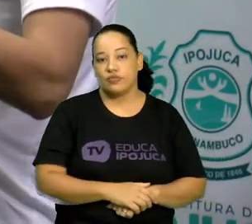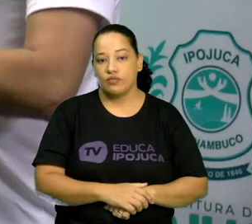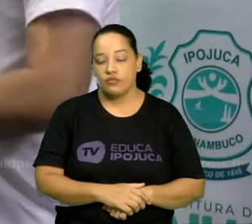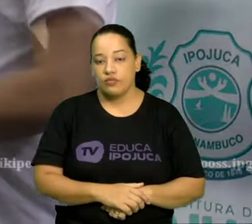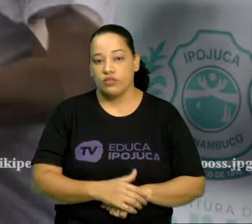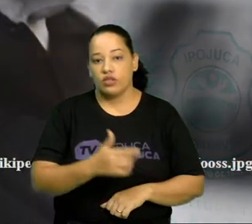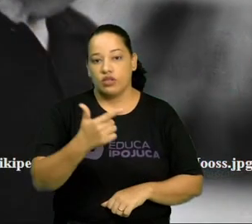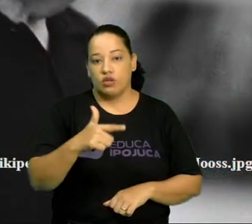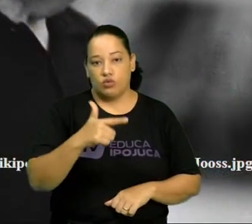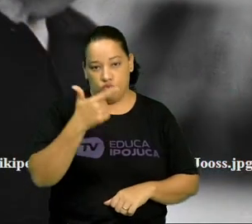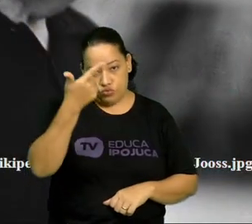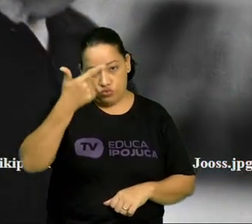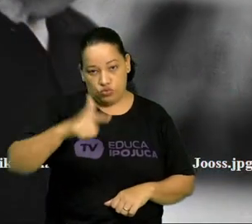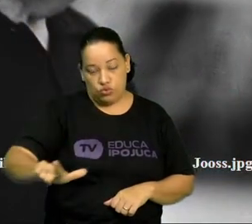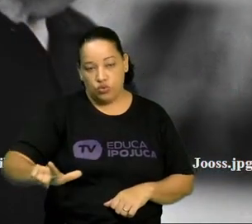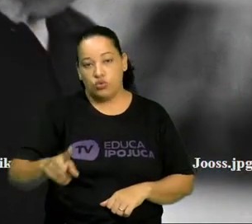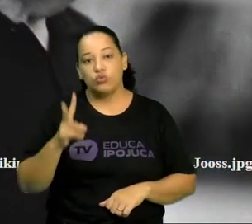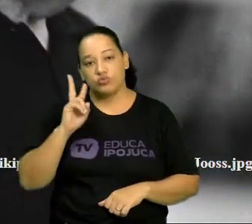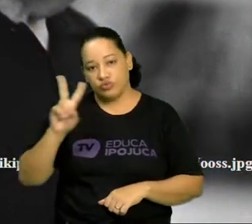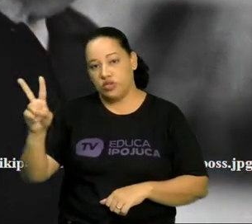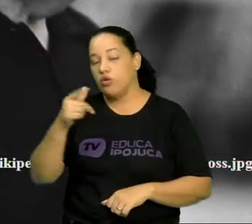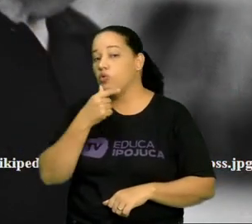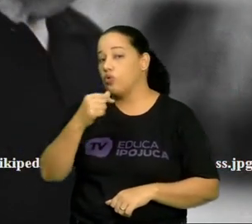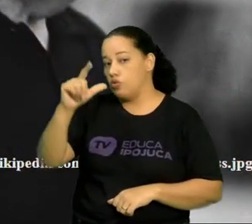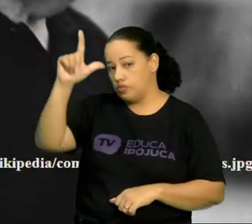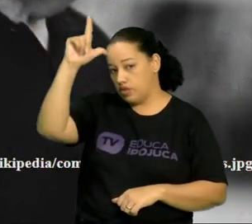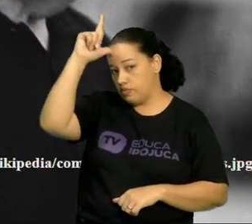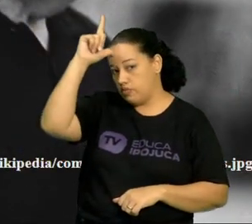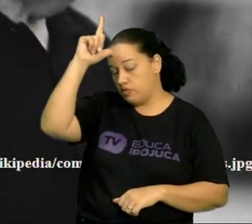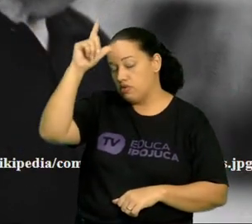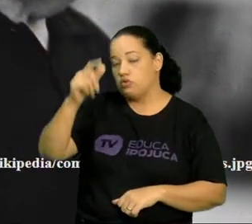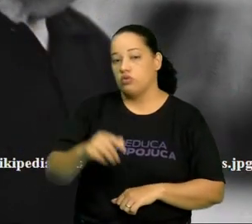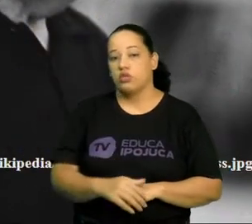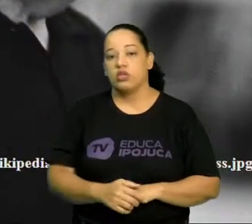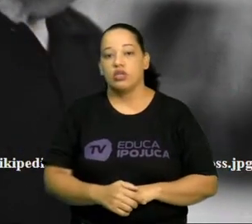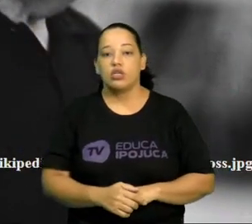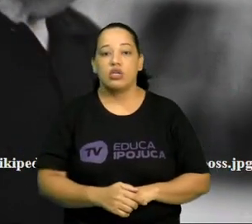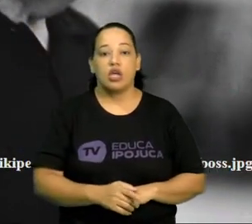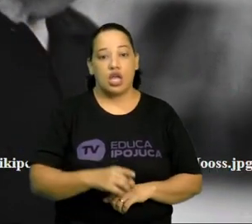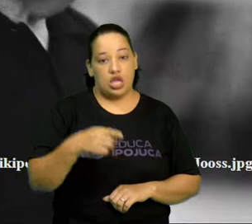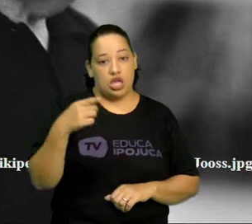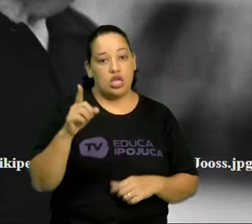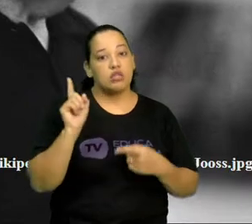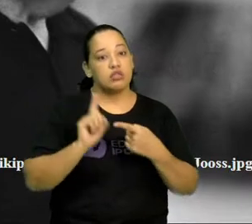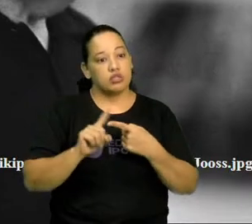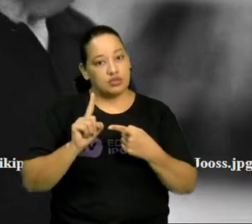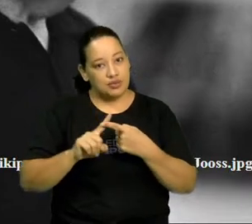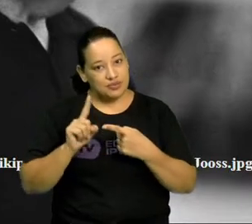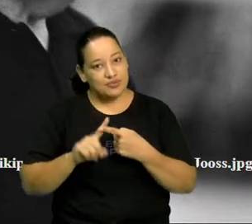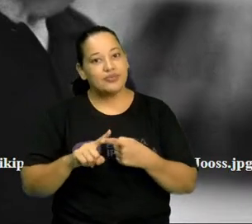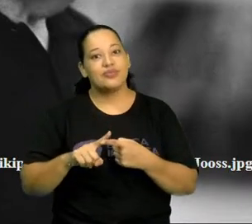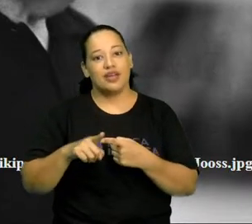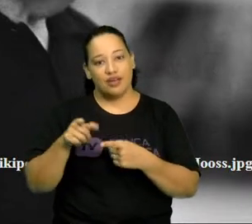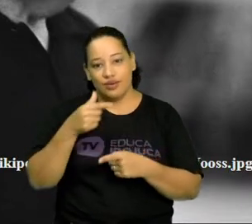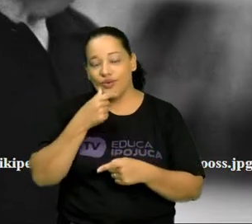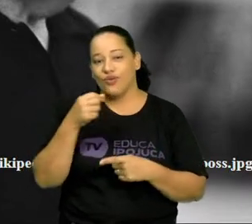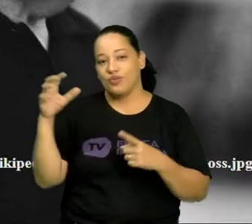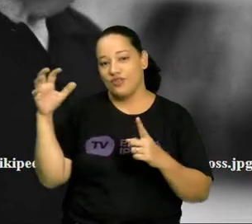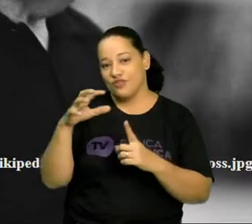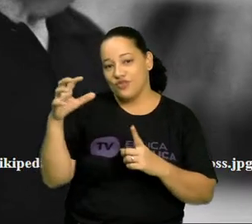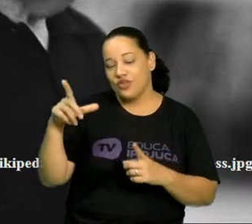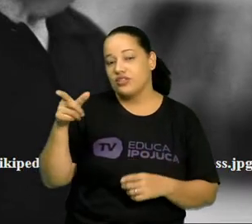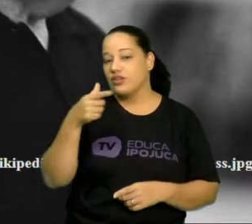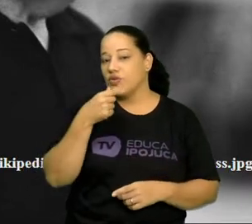Kurt Juss, outro alemão, foi também discípulo de Laban, um dos